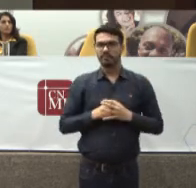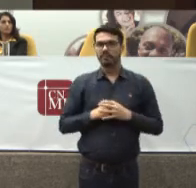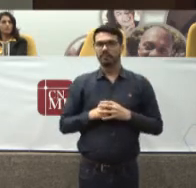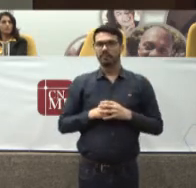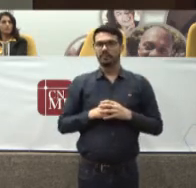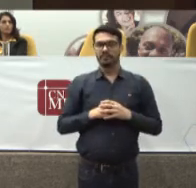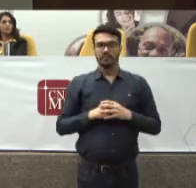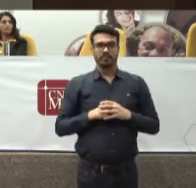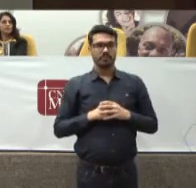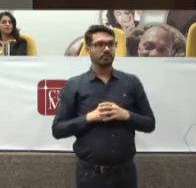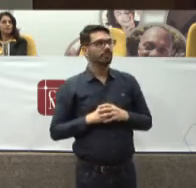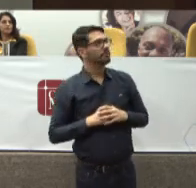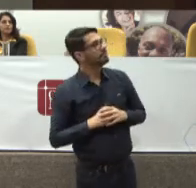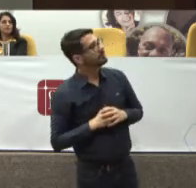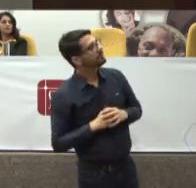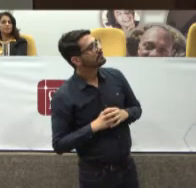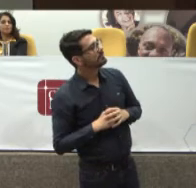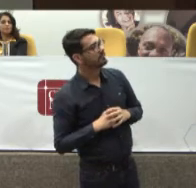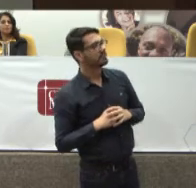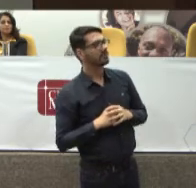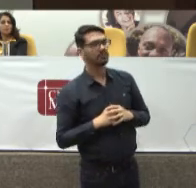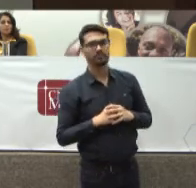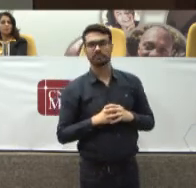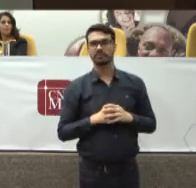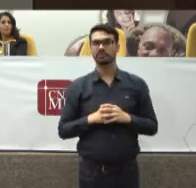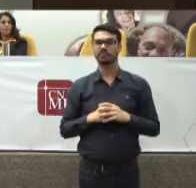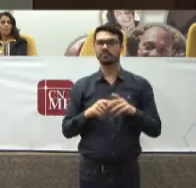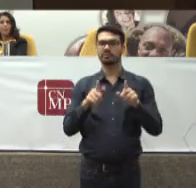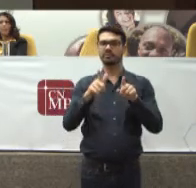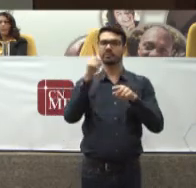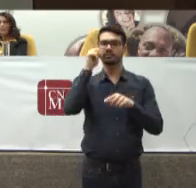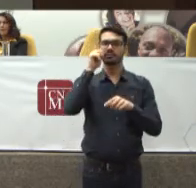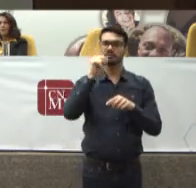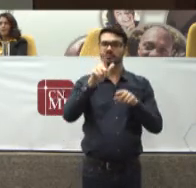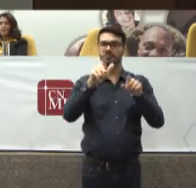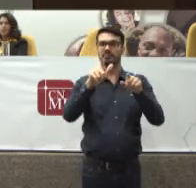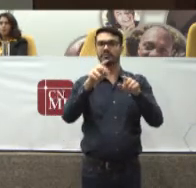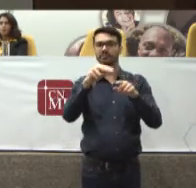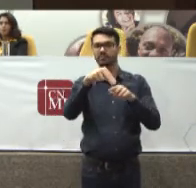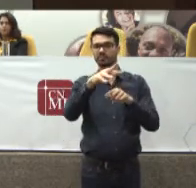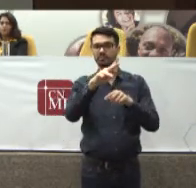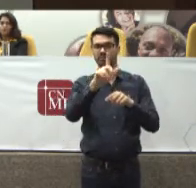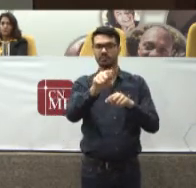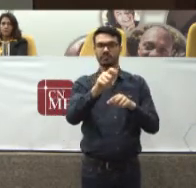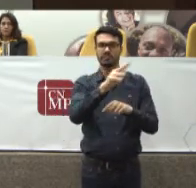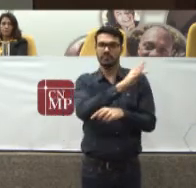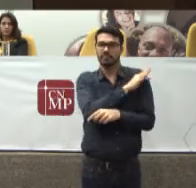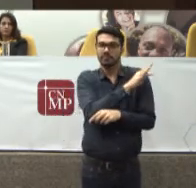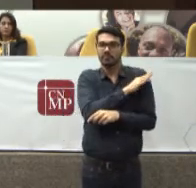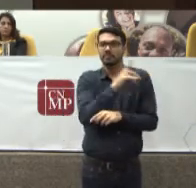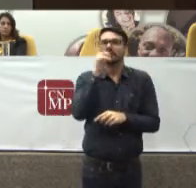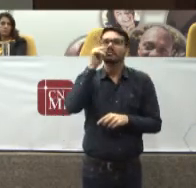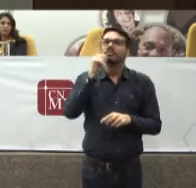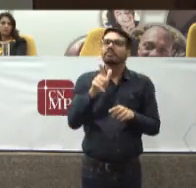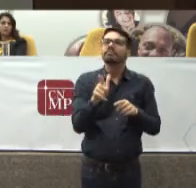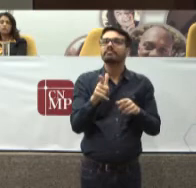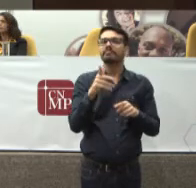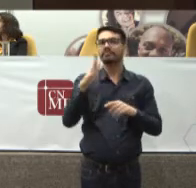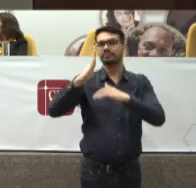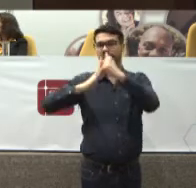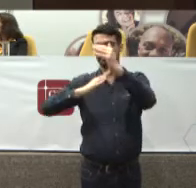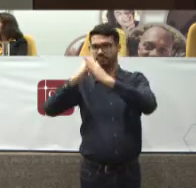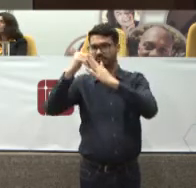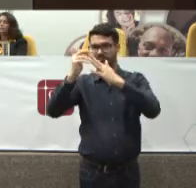Agora a culpa foi minha Para que seja feita A nota técnica Pelo profissional de saúde Qual é o nosso grande